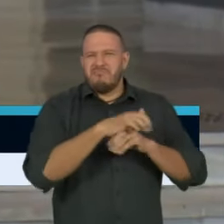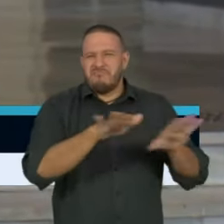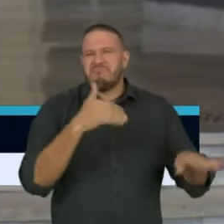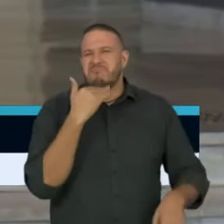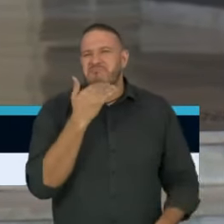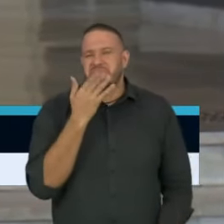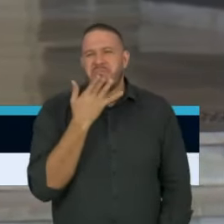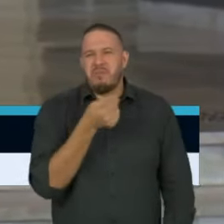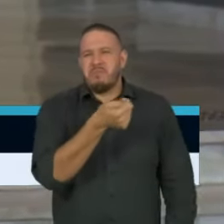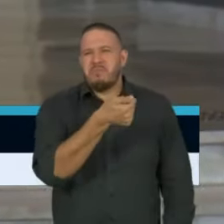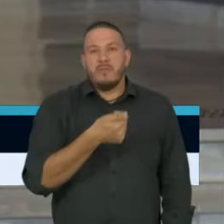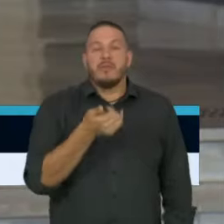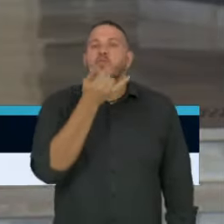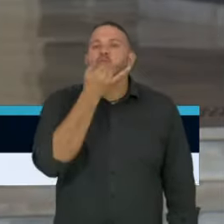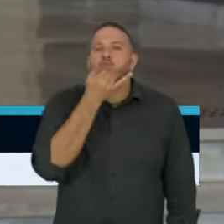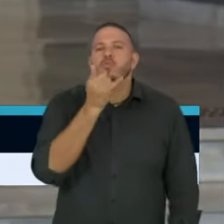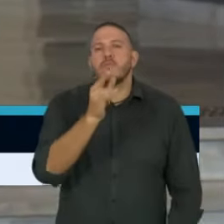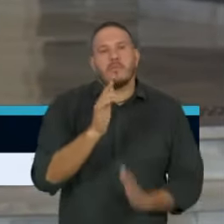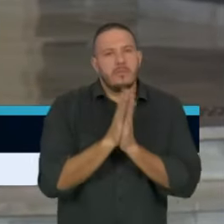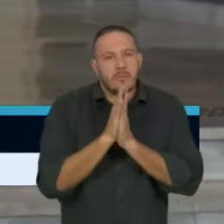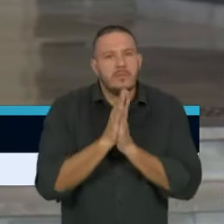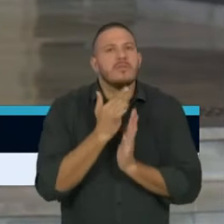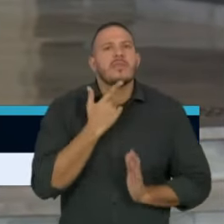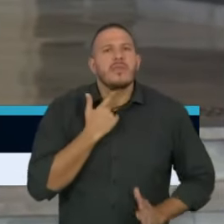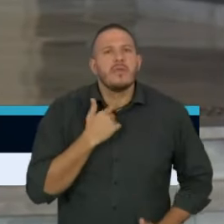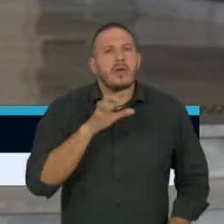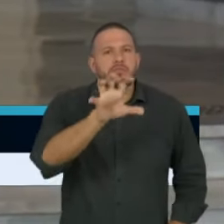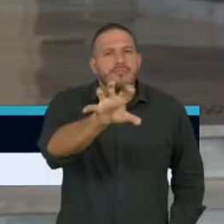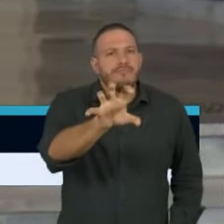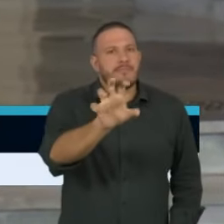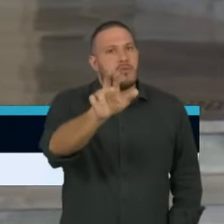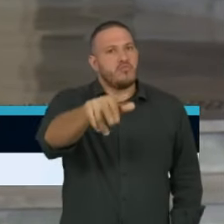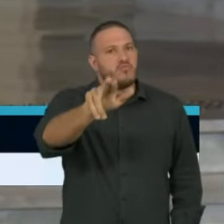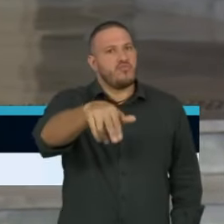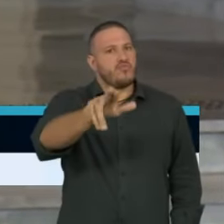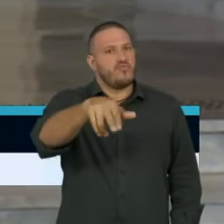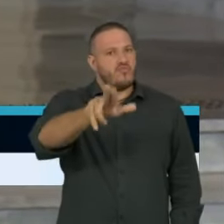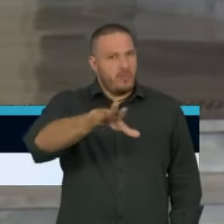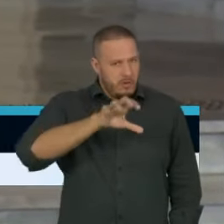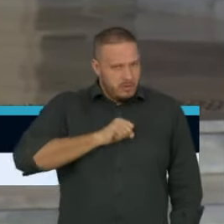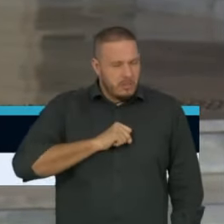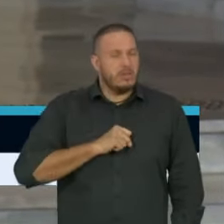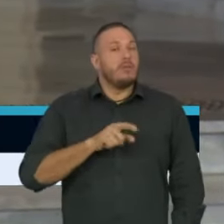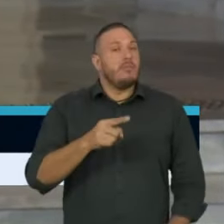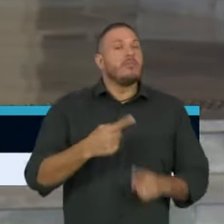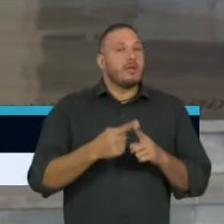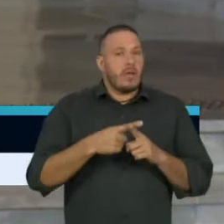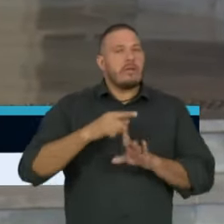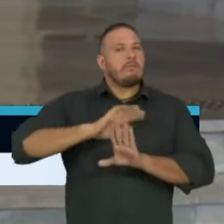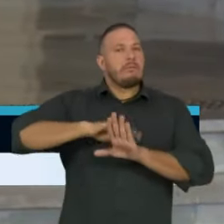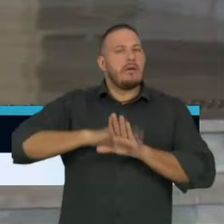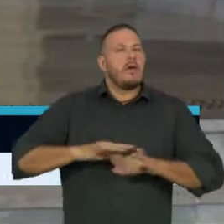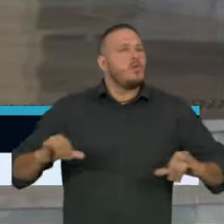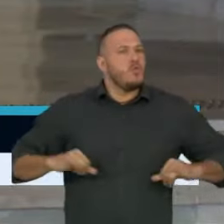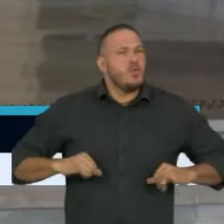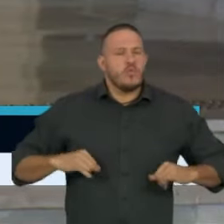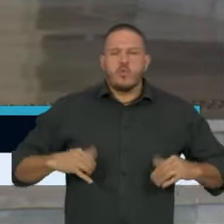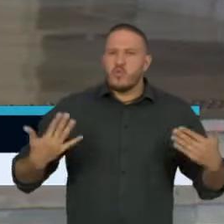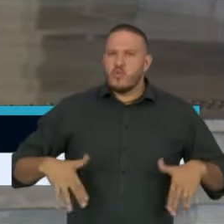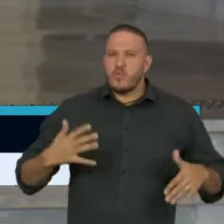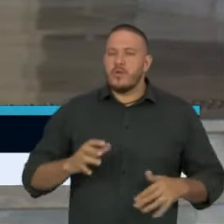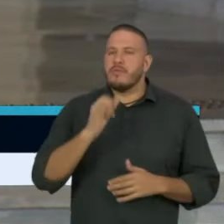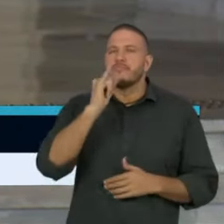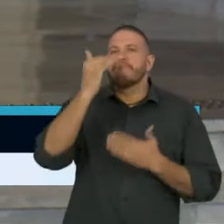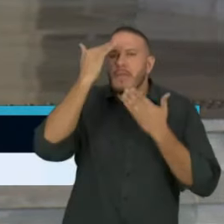desejo ardentemente que não adoeçam. É um sofrimento muito grande. Quero agradecer de novo ao governador,